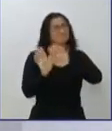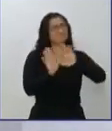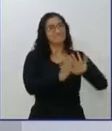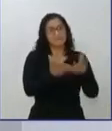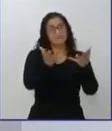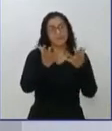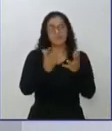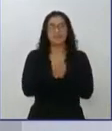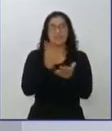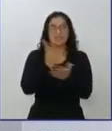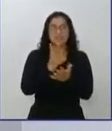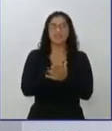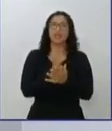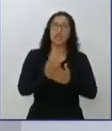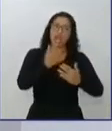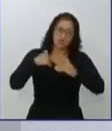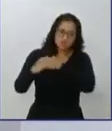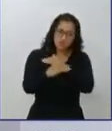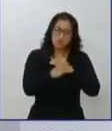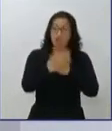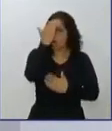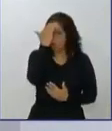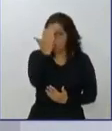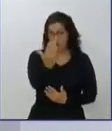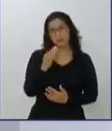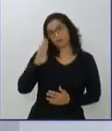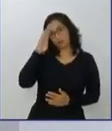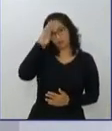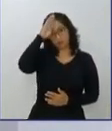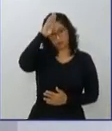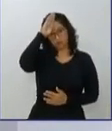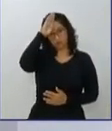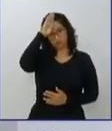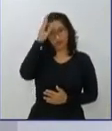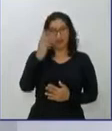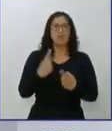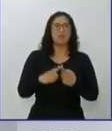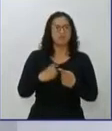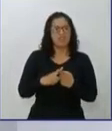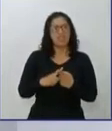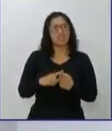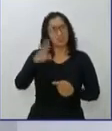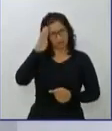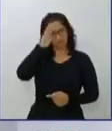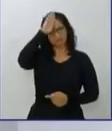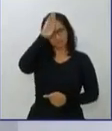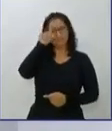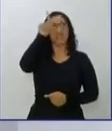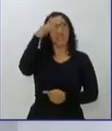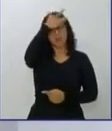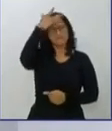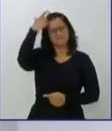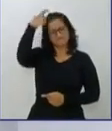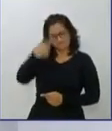Bolsonaro no meu horário eleitoral. A fala dele é importante. O presidente é uma pessoa honesta, é um patriota, que está